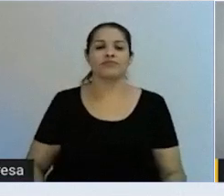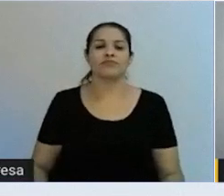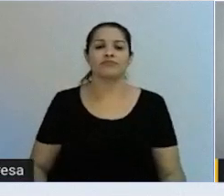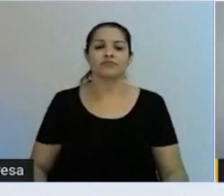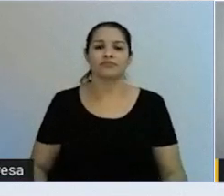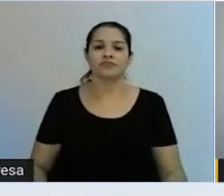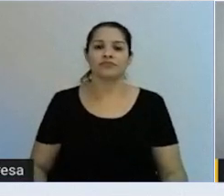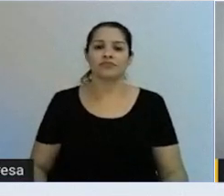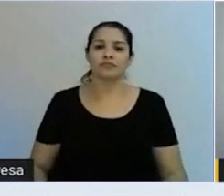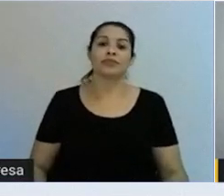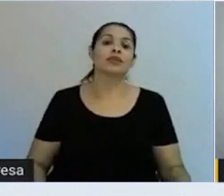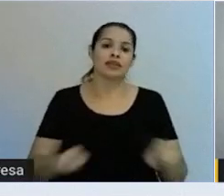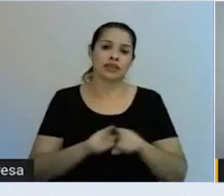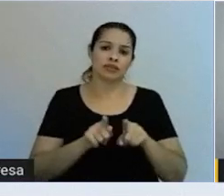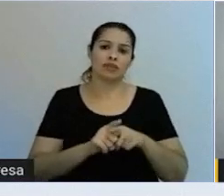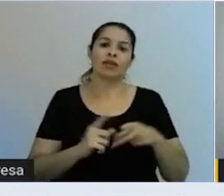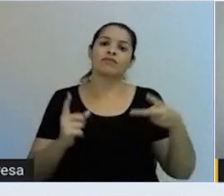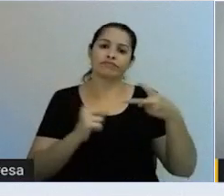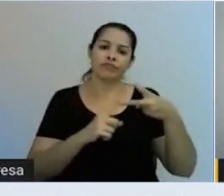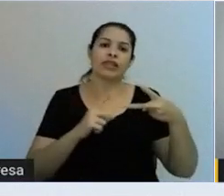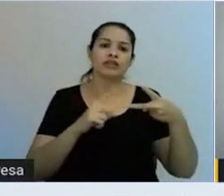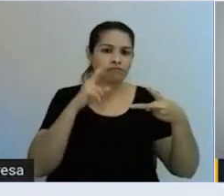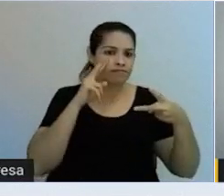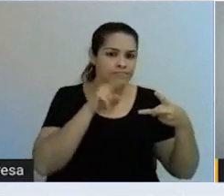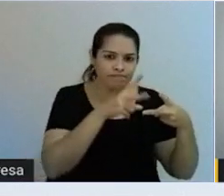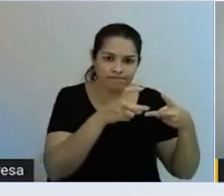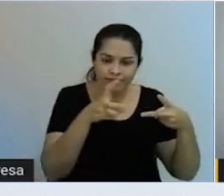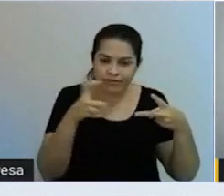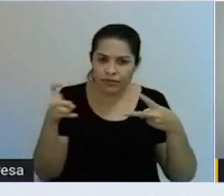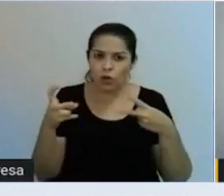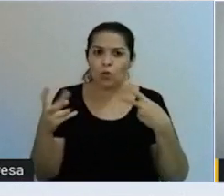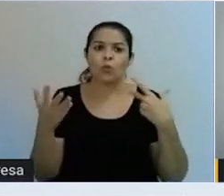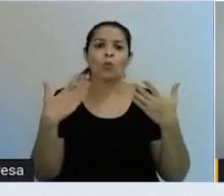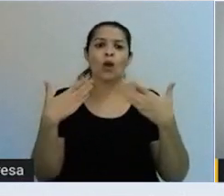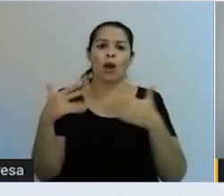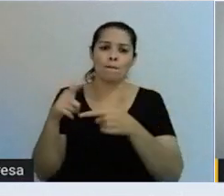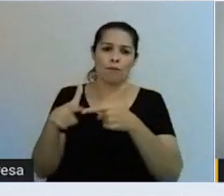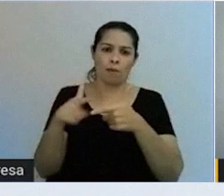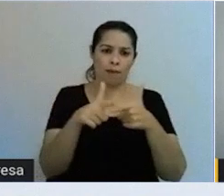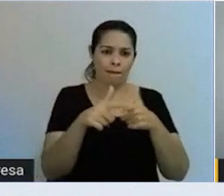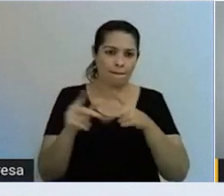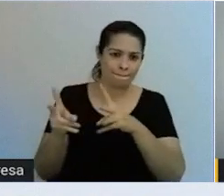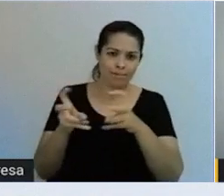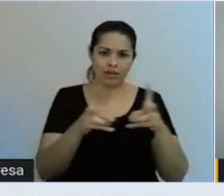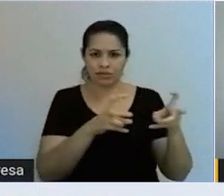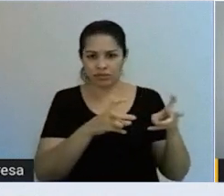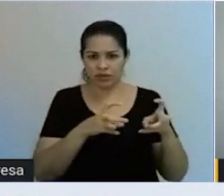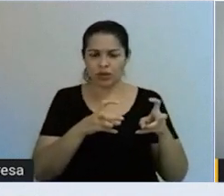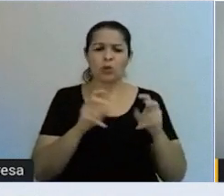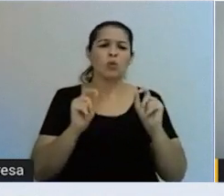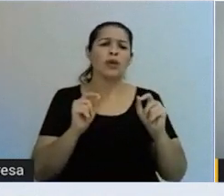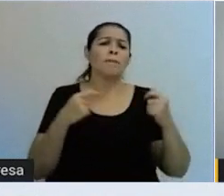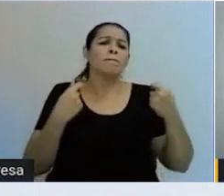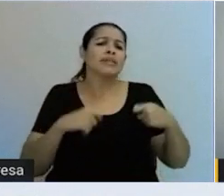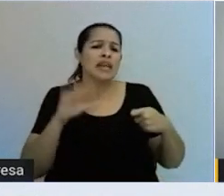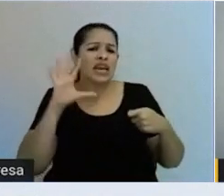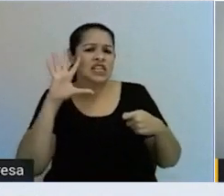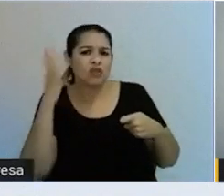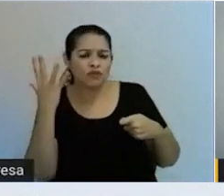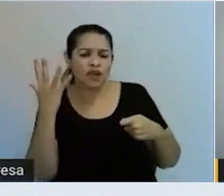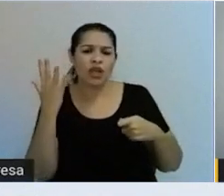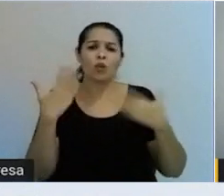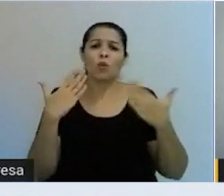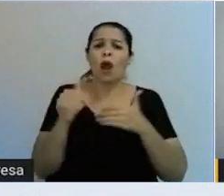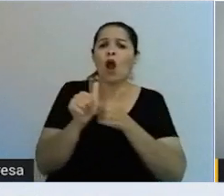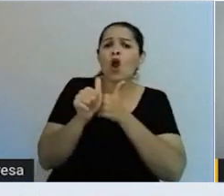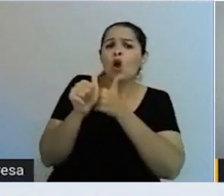indicadores, né? Então, quais indicadores o pessoal vai julgar necessário para fazer o acompanhamento dessa